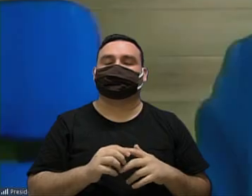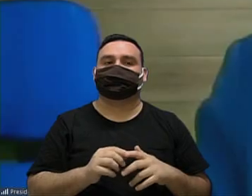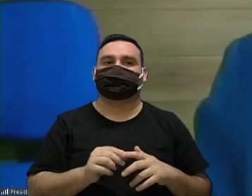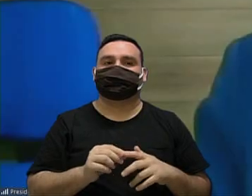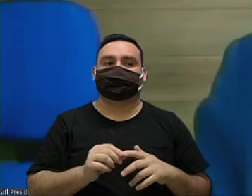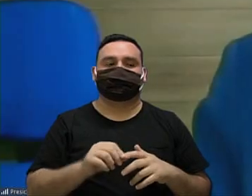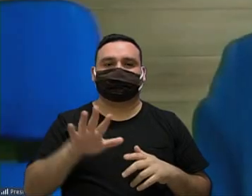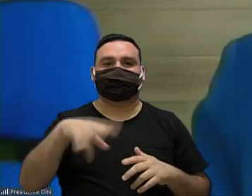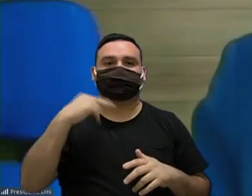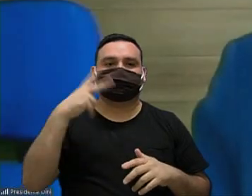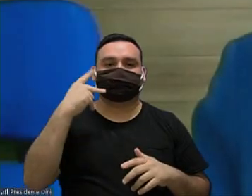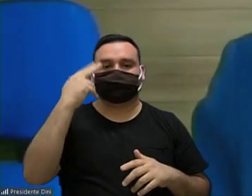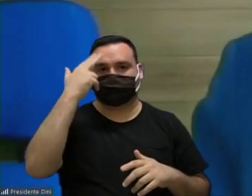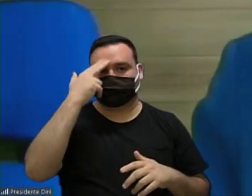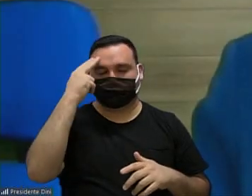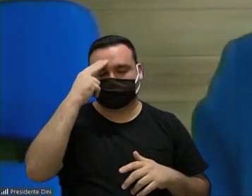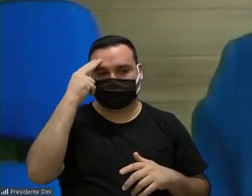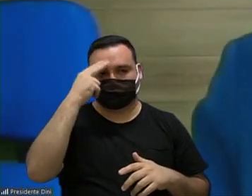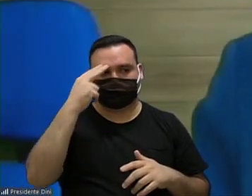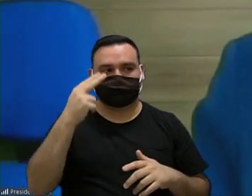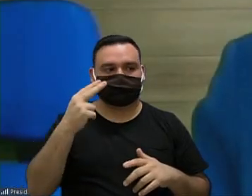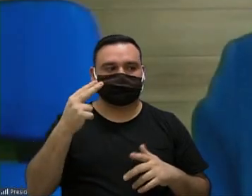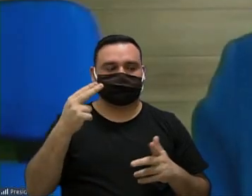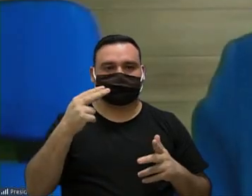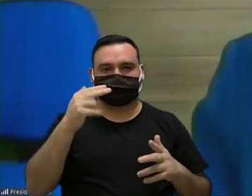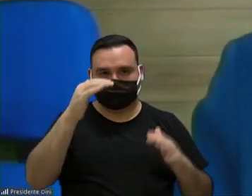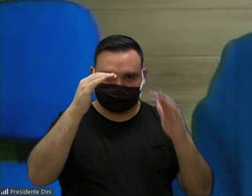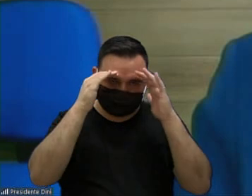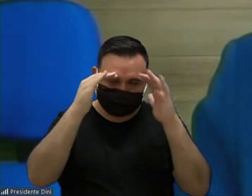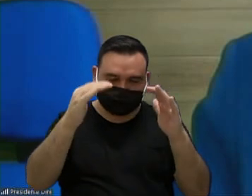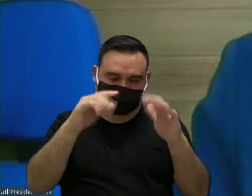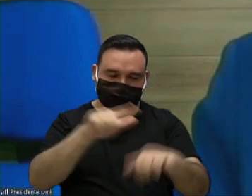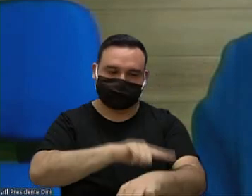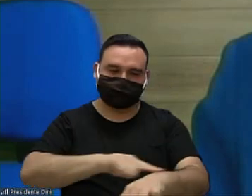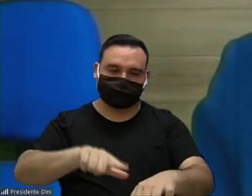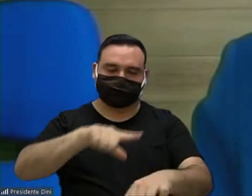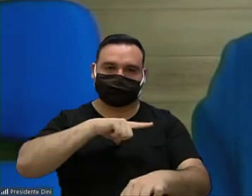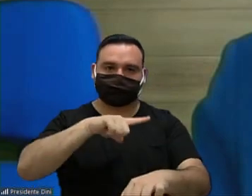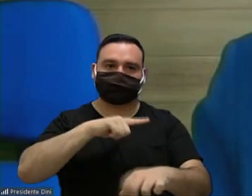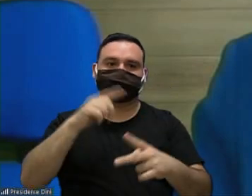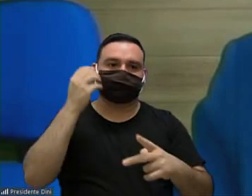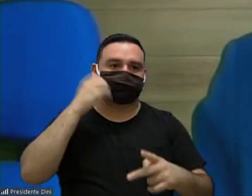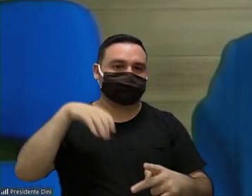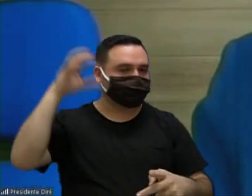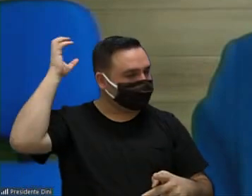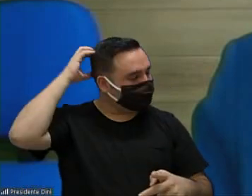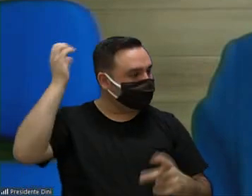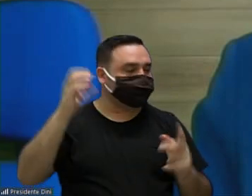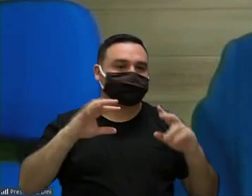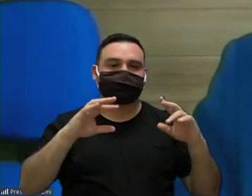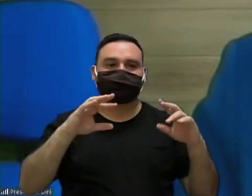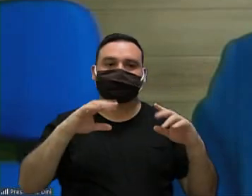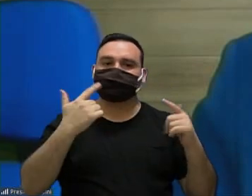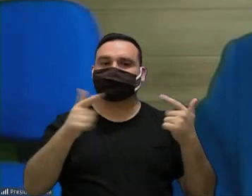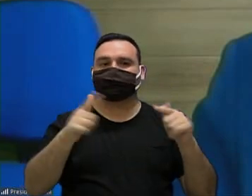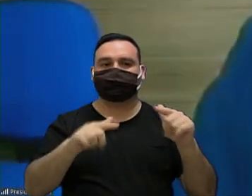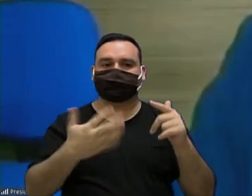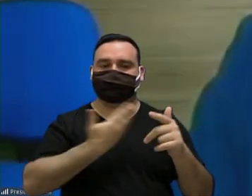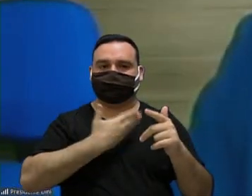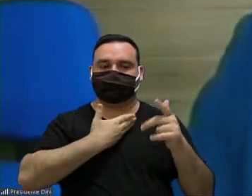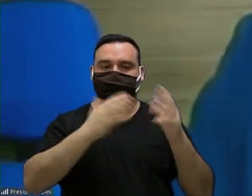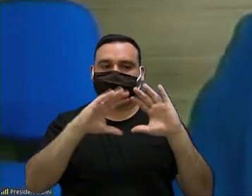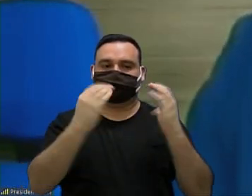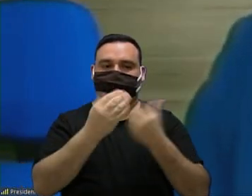vereador Linel com o respeito que eu tenho pelo senhor pelo vereador Péricles e por todos os colegas dessa casa